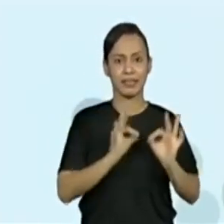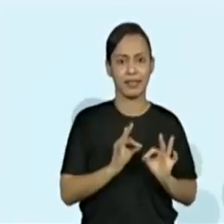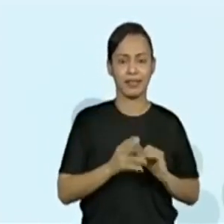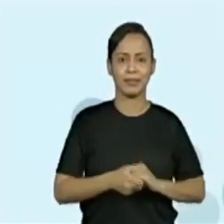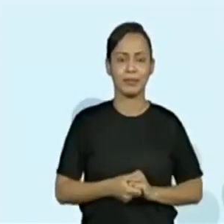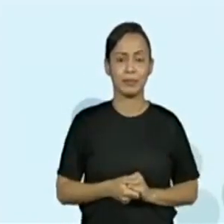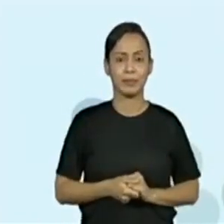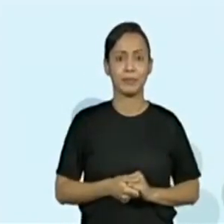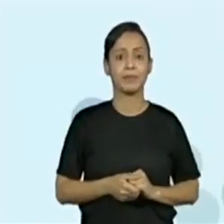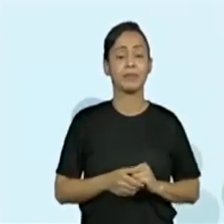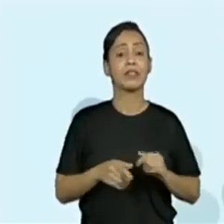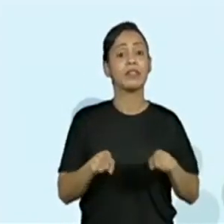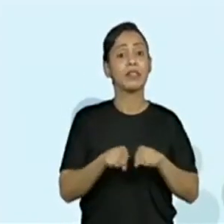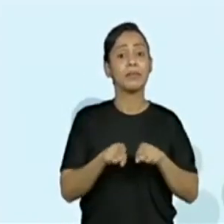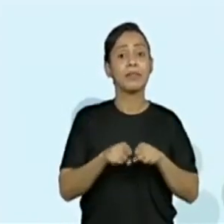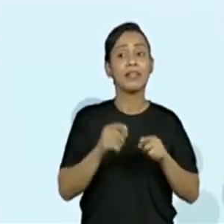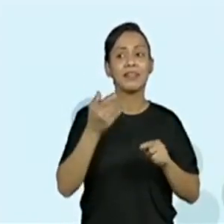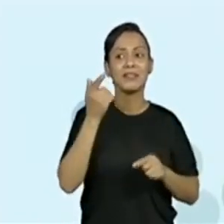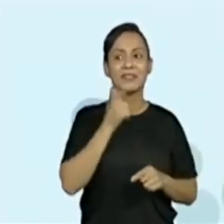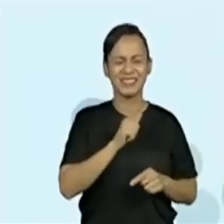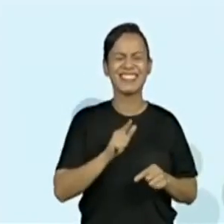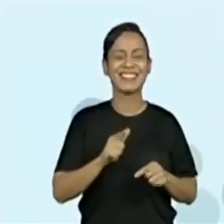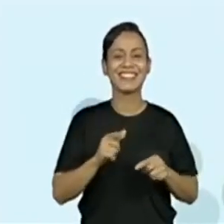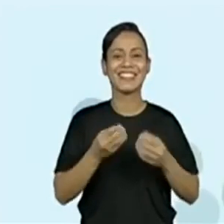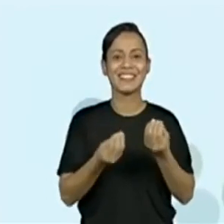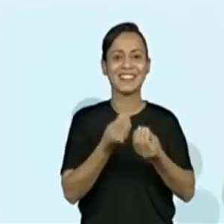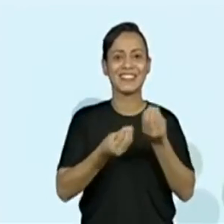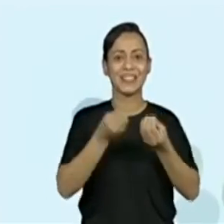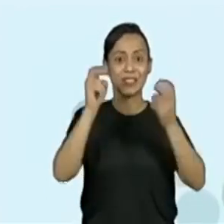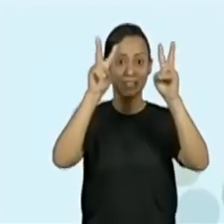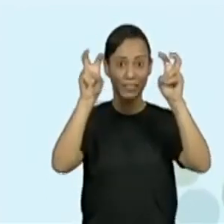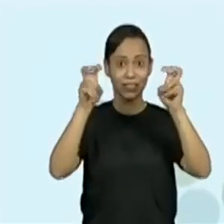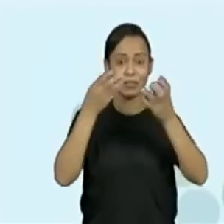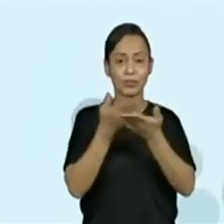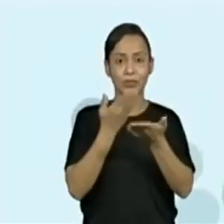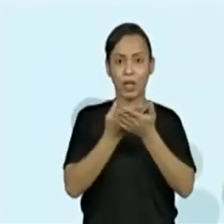E a gente pode até observar aqui que o título da nossa aula é